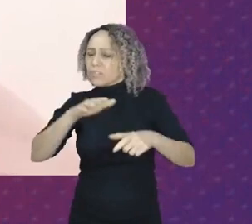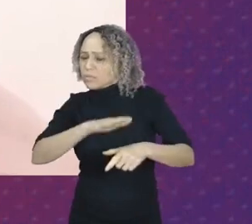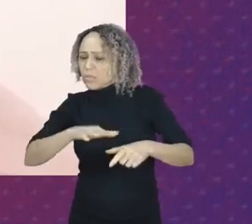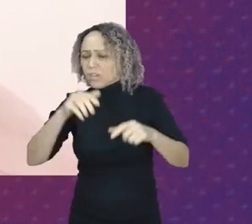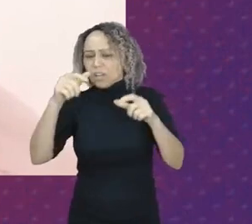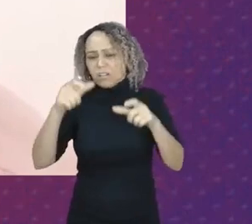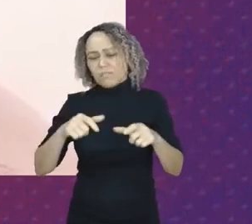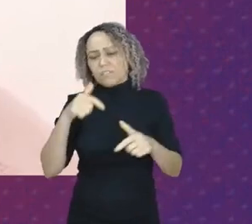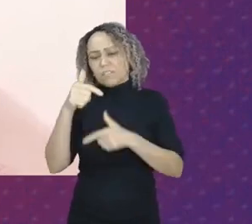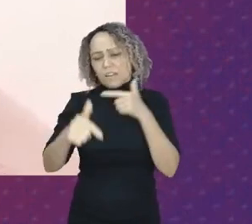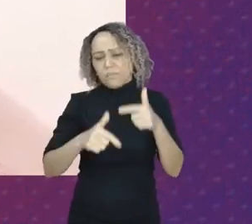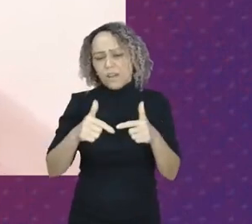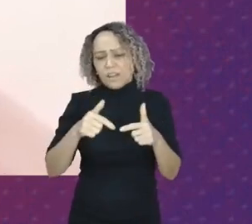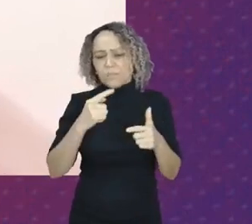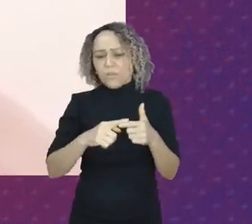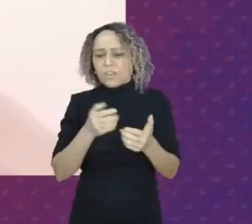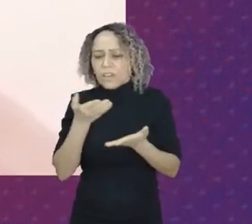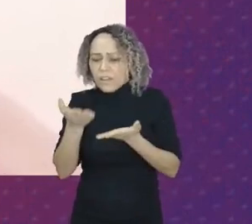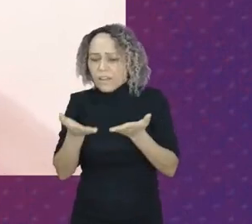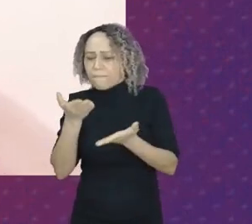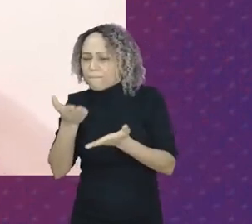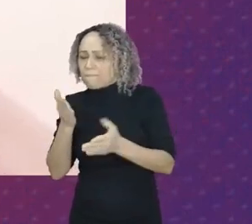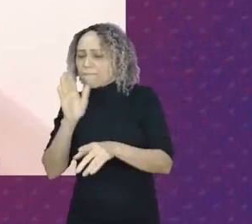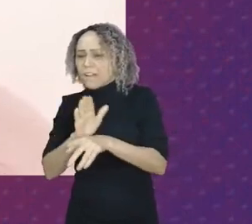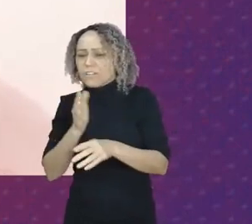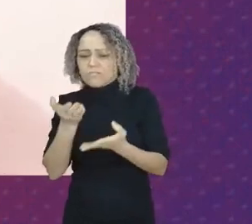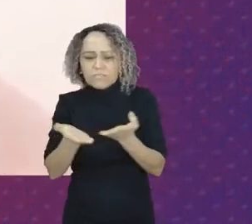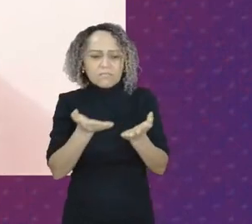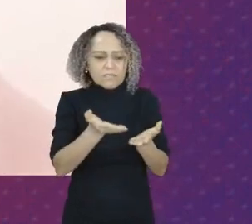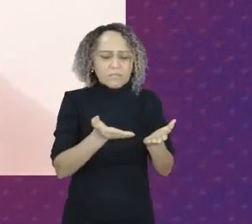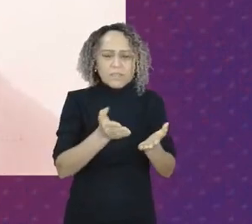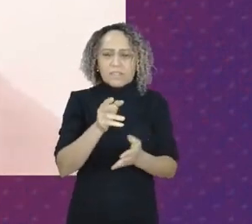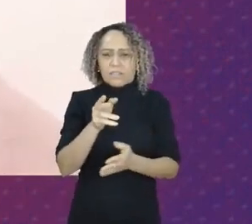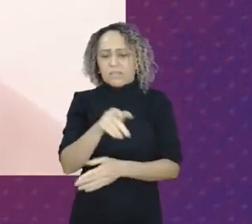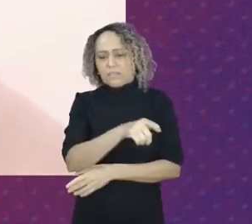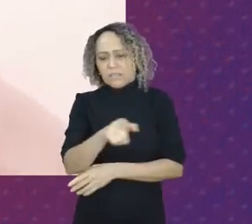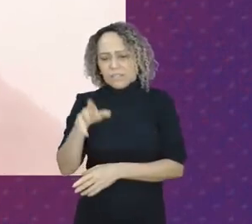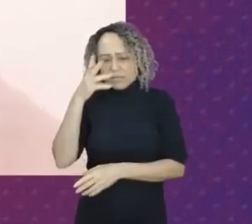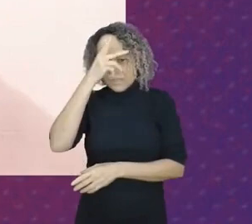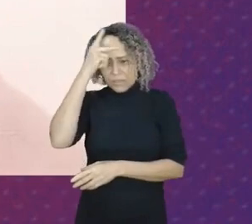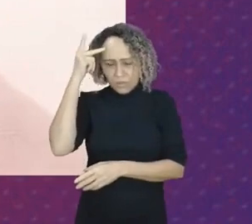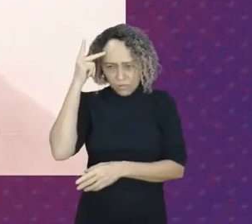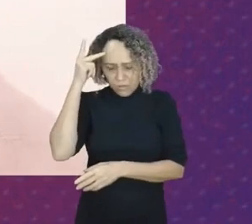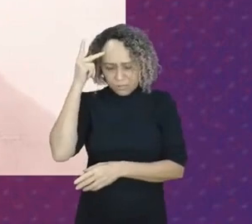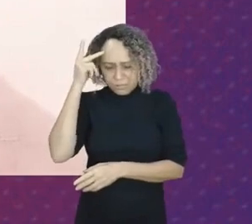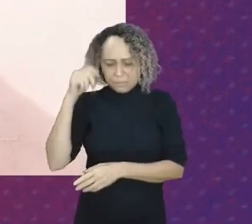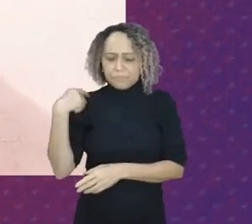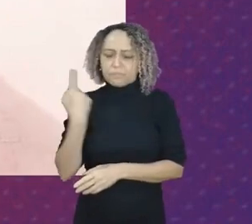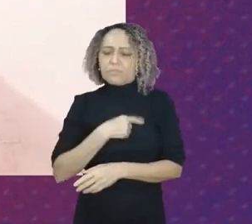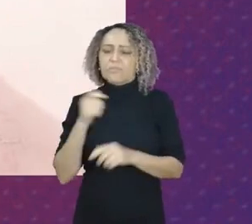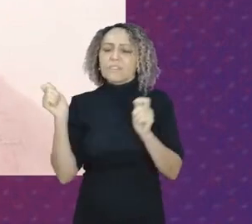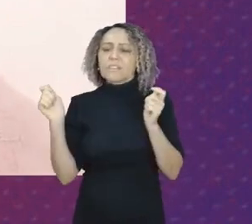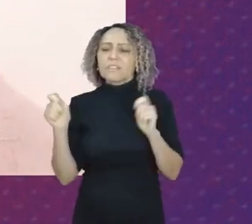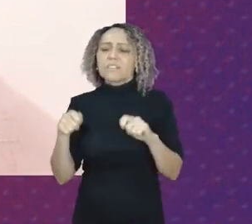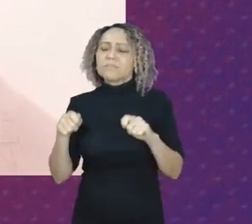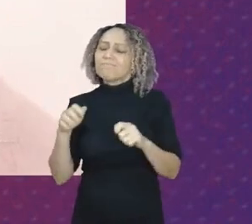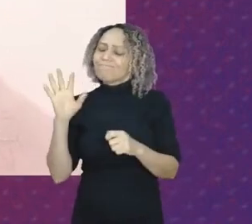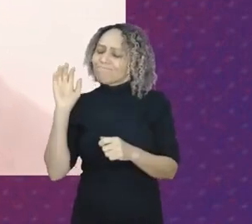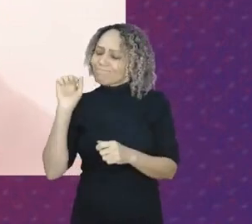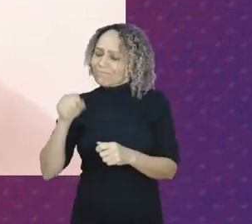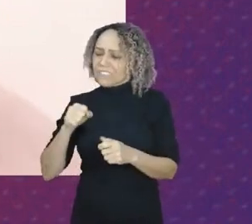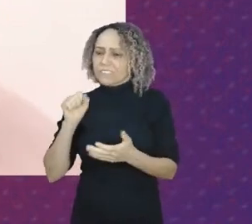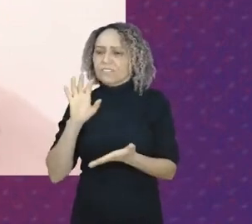atendimento das pessoas nós precisamos sim contribuir para que as lideranças